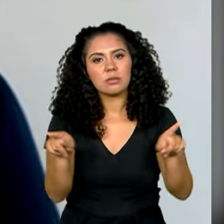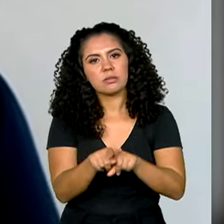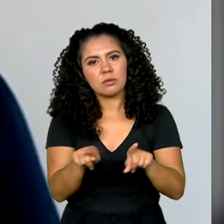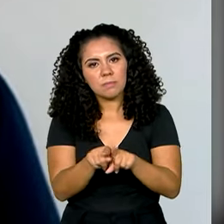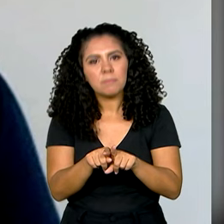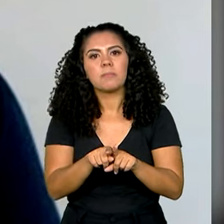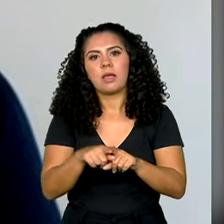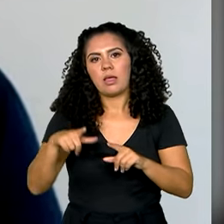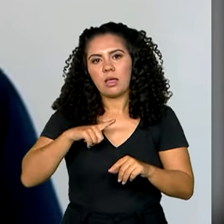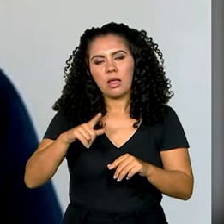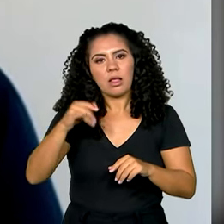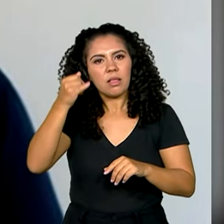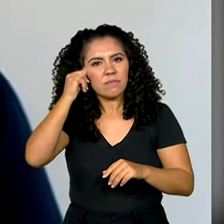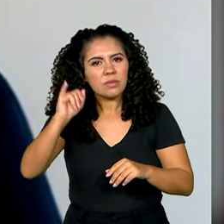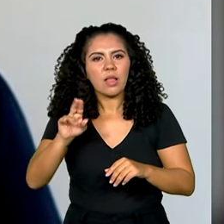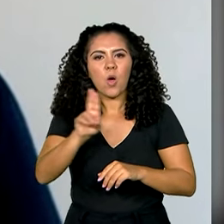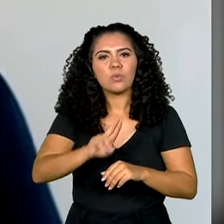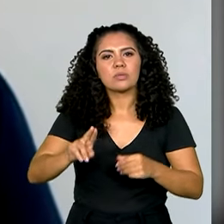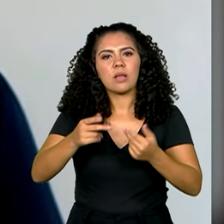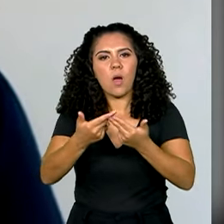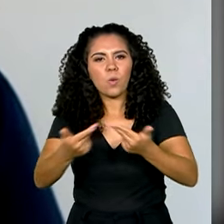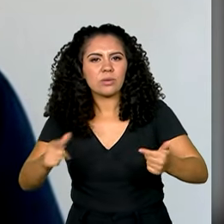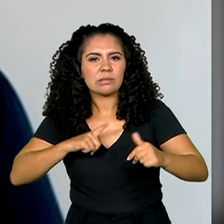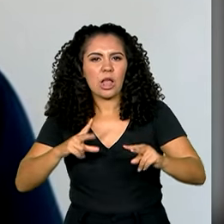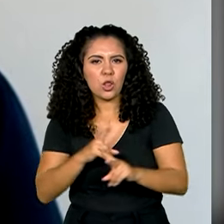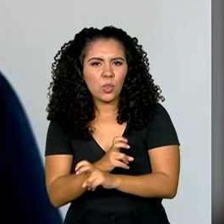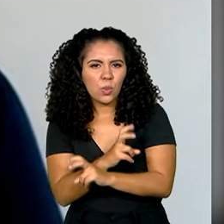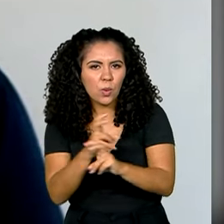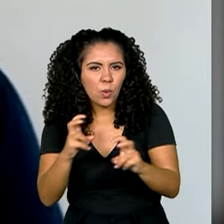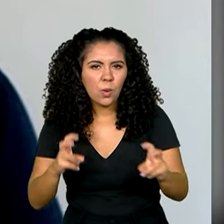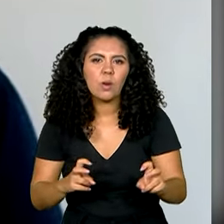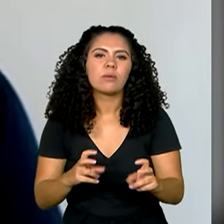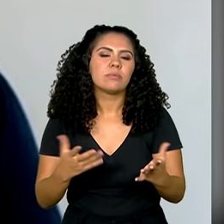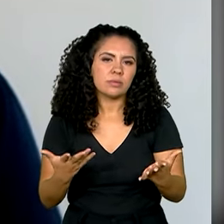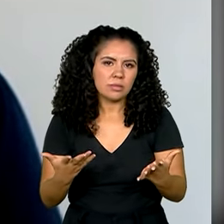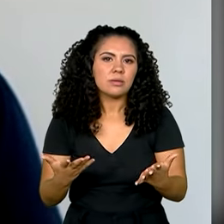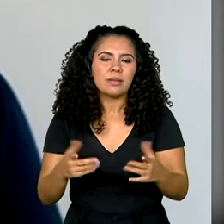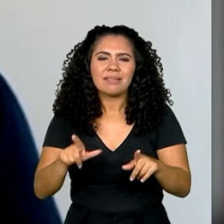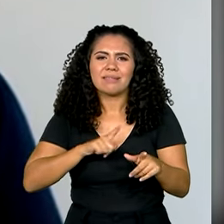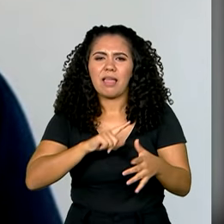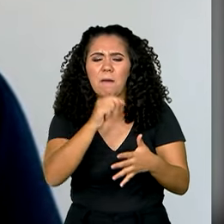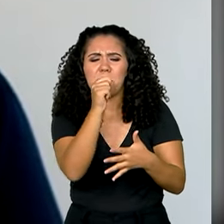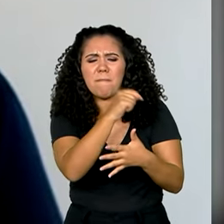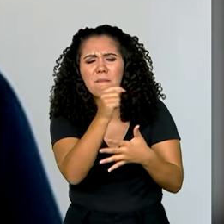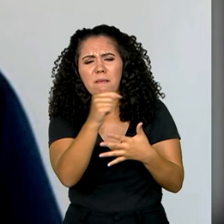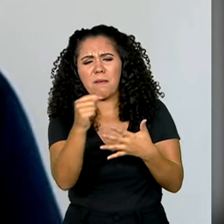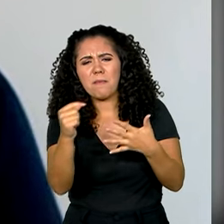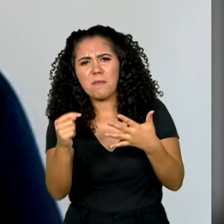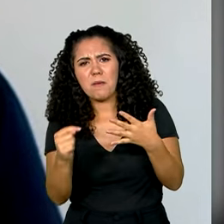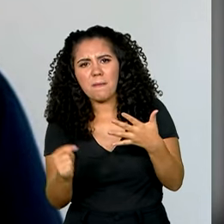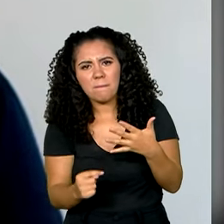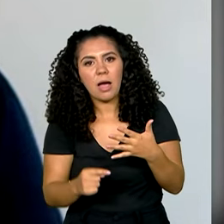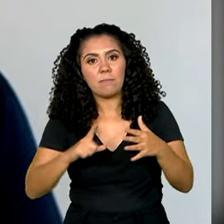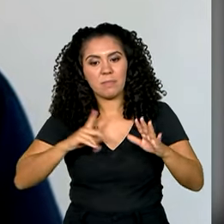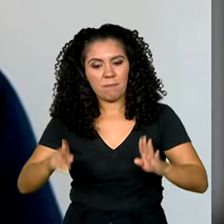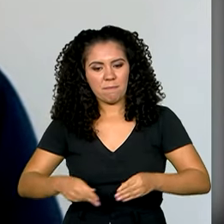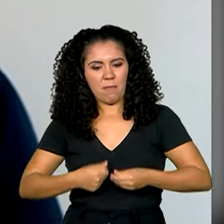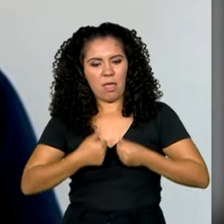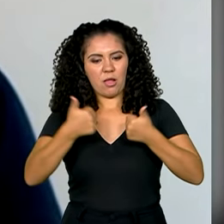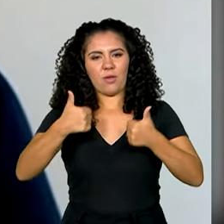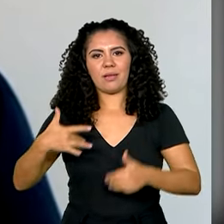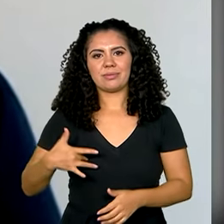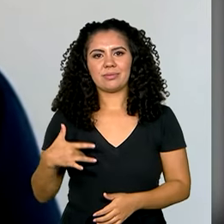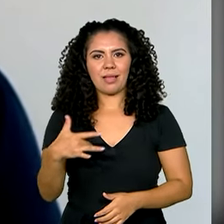diminuição do consumo de agrotóxicos, de ultraprocessados. Então, são uma série de ações de promoção da saúde que vão diminuir